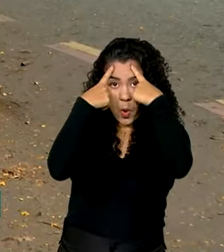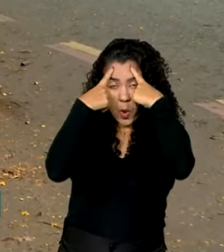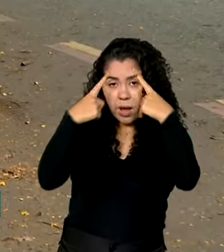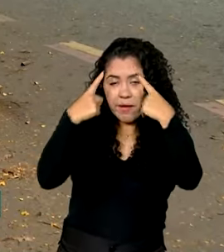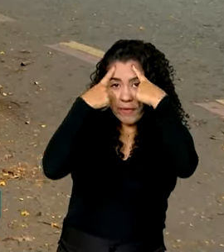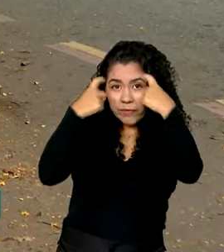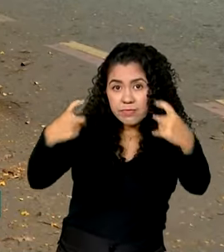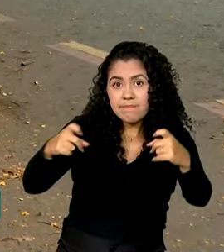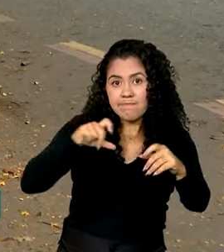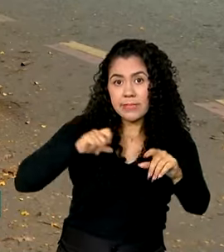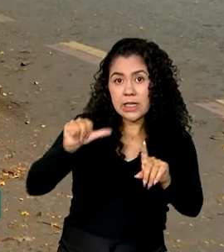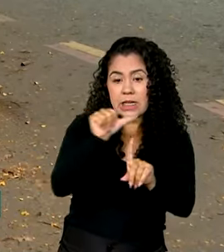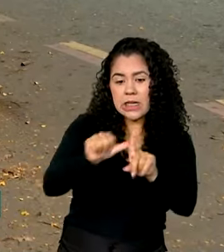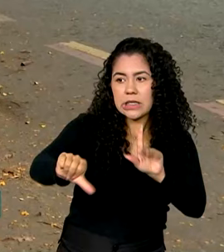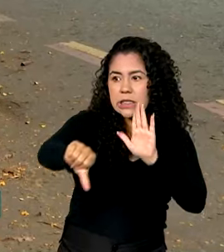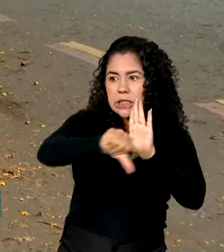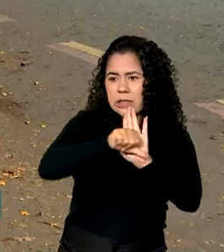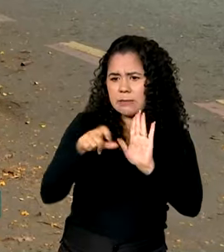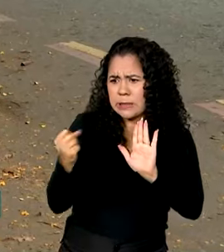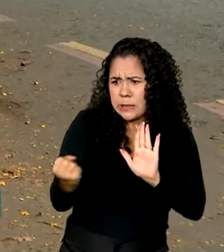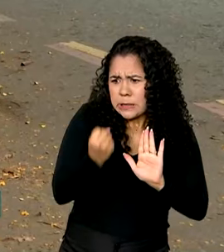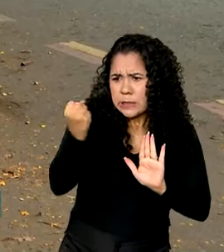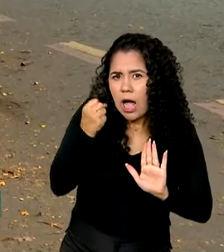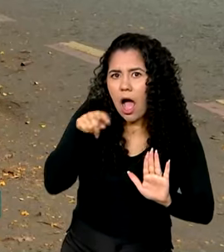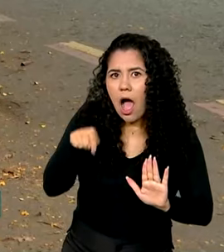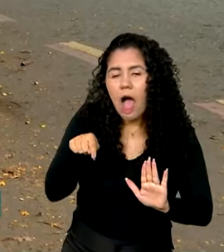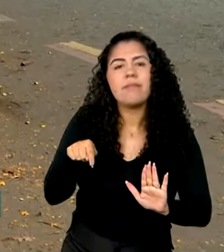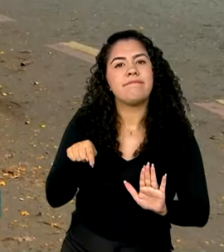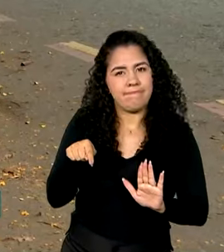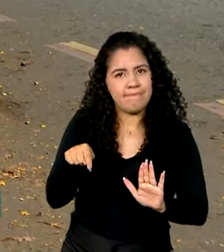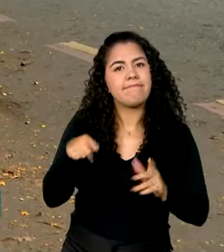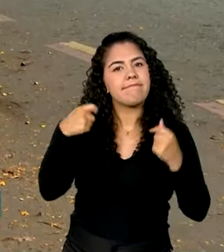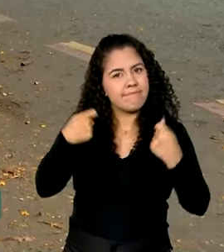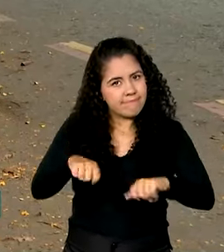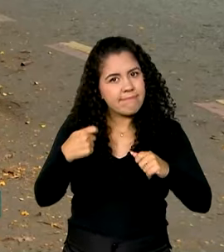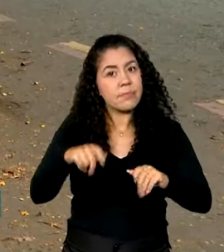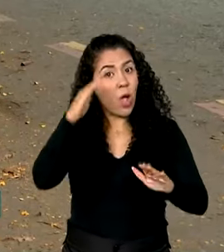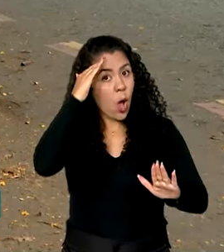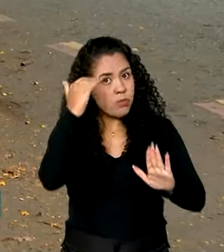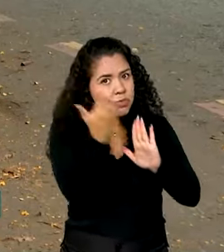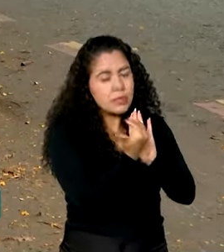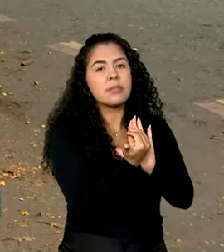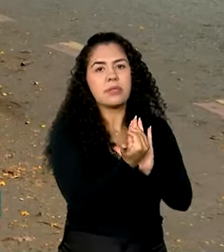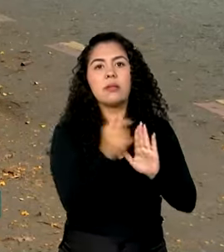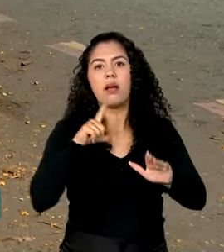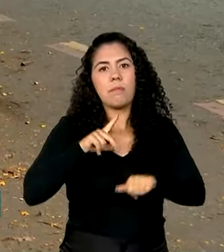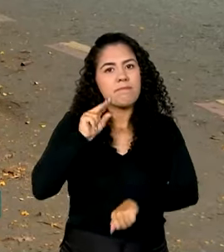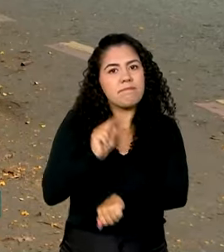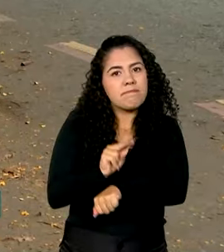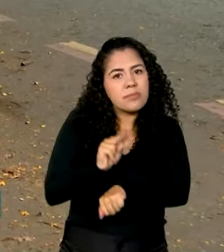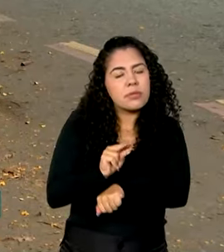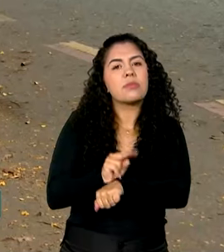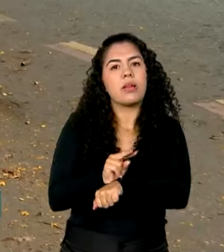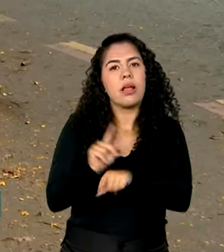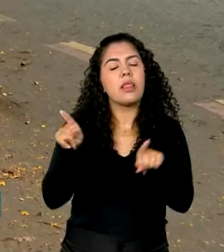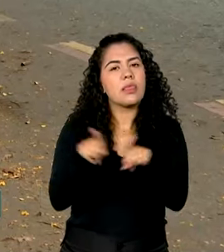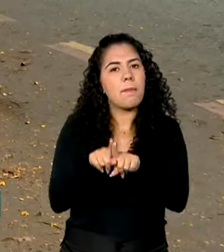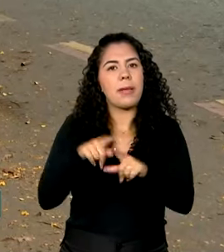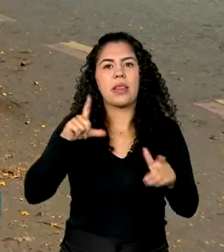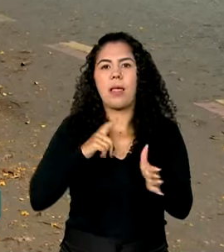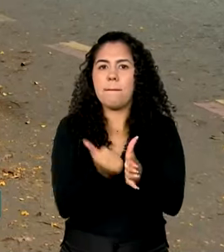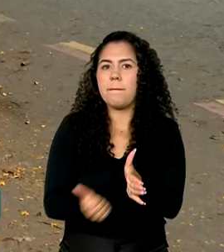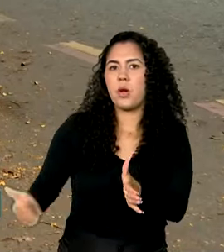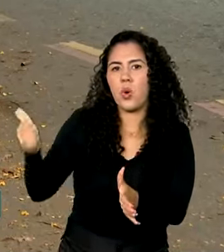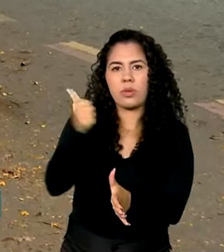e a lei Maria da Penha para ampliar a pena por cumprimento da medida protetiva de urgência e determina a prioridade na